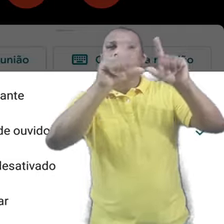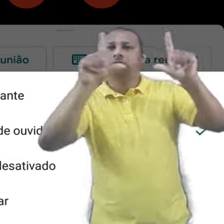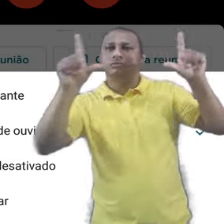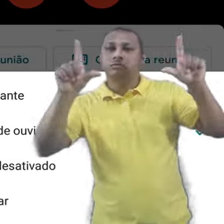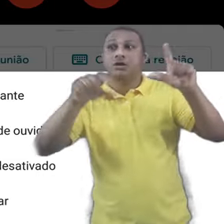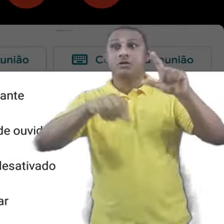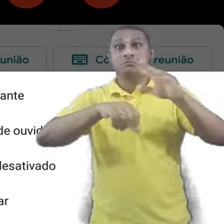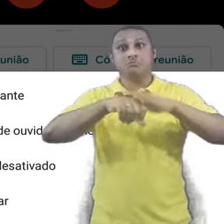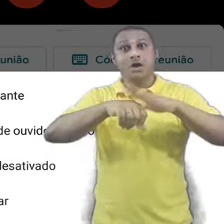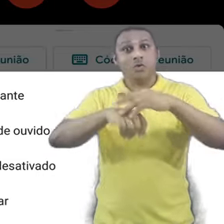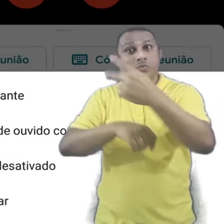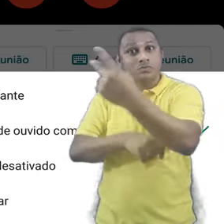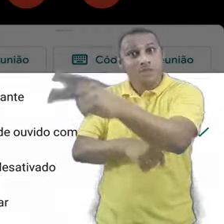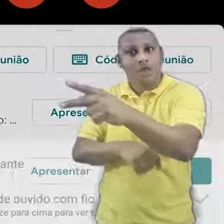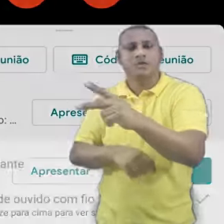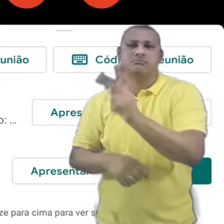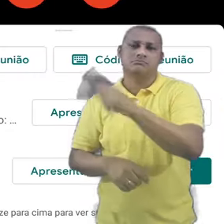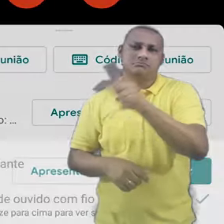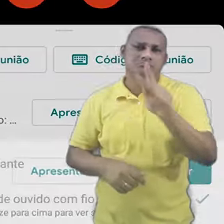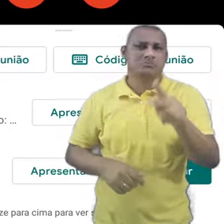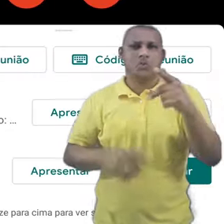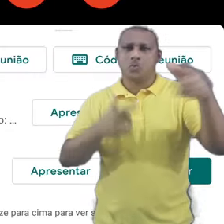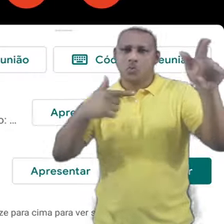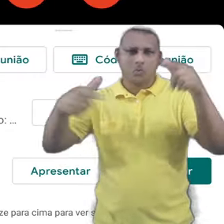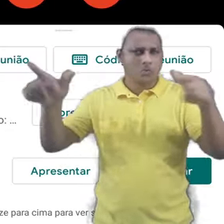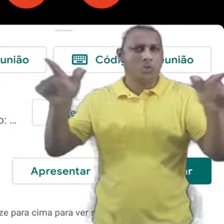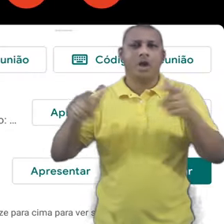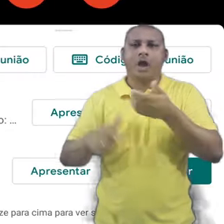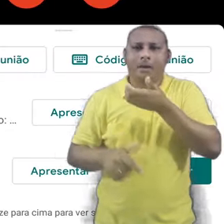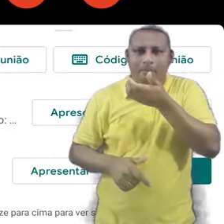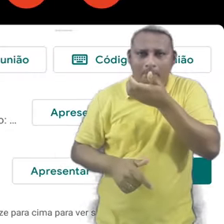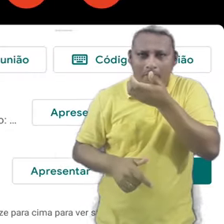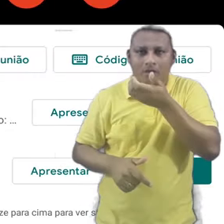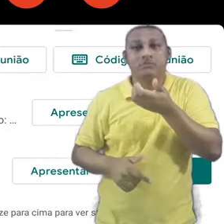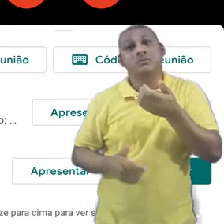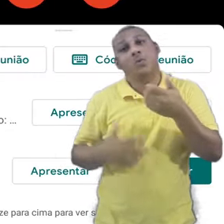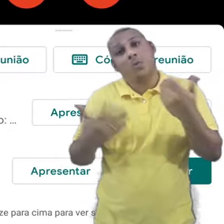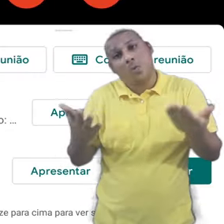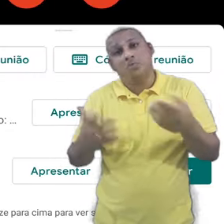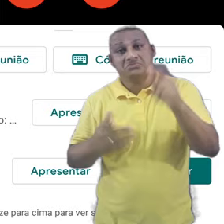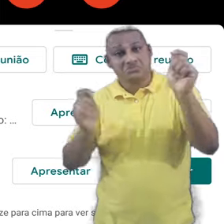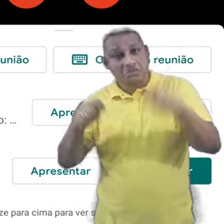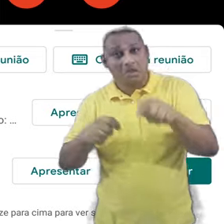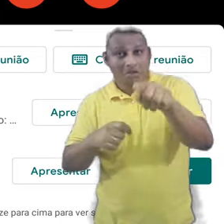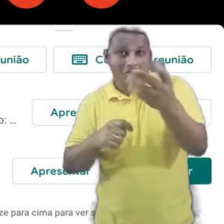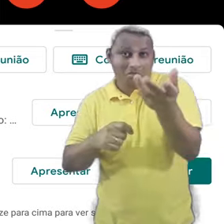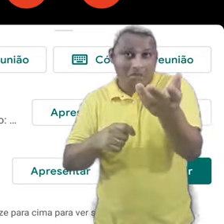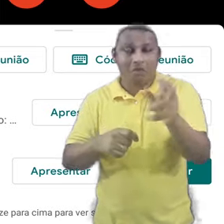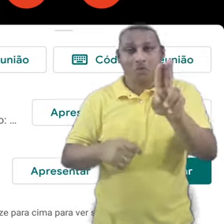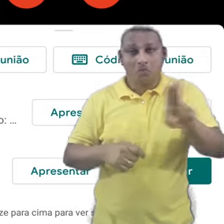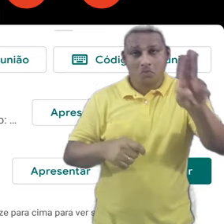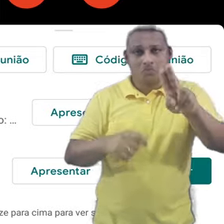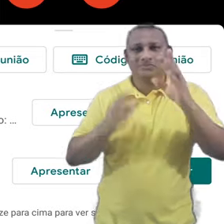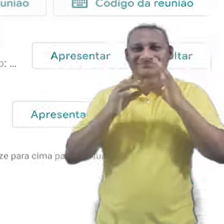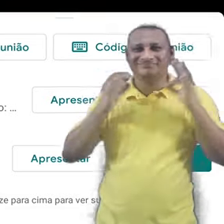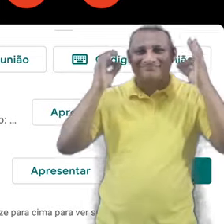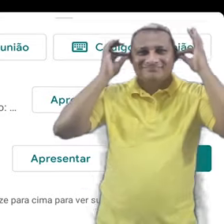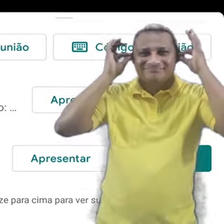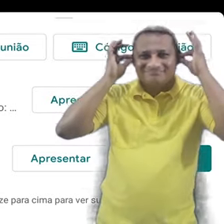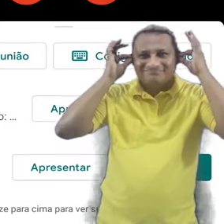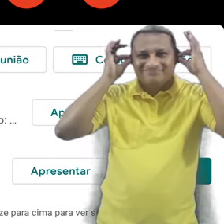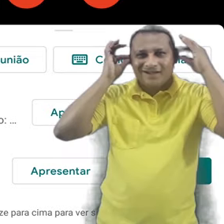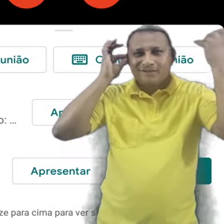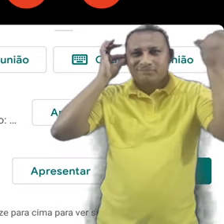reproduzir o som no alto falante ou em fones de ouvido. Se você tiver alguma